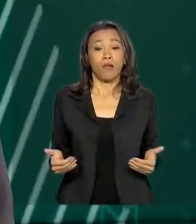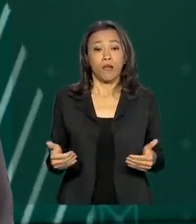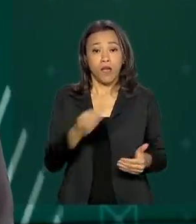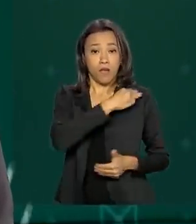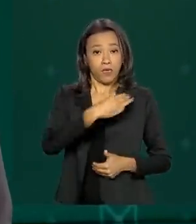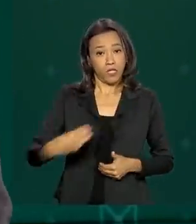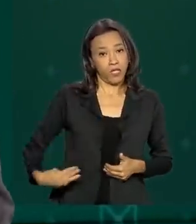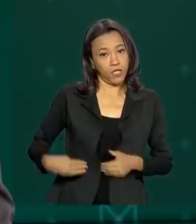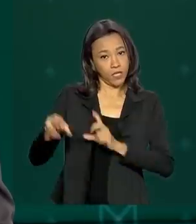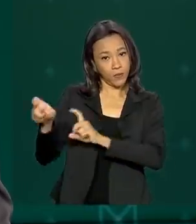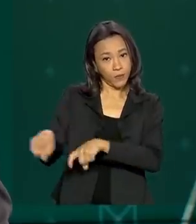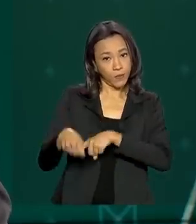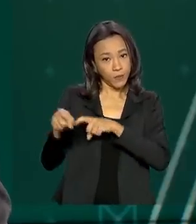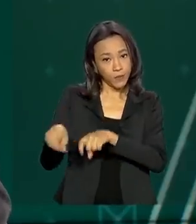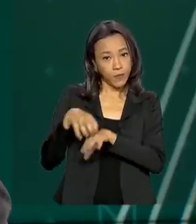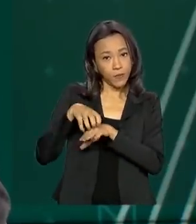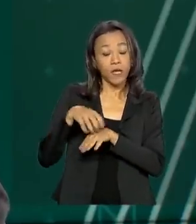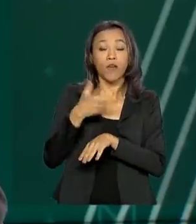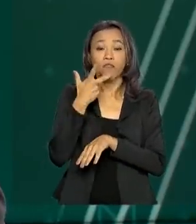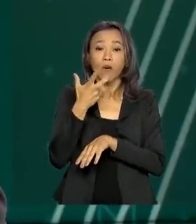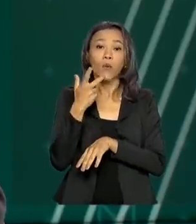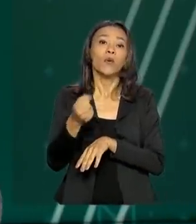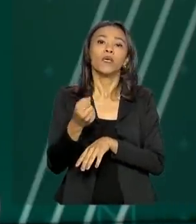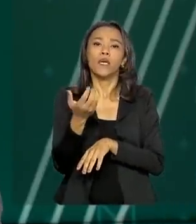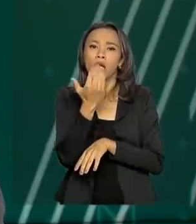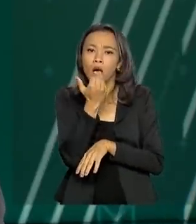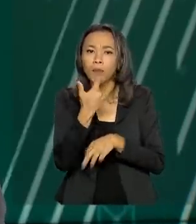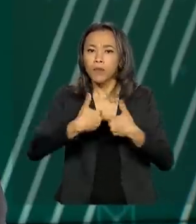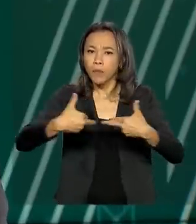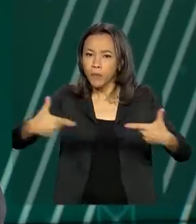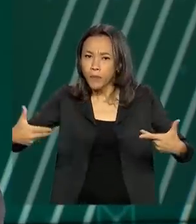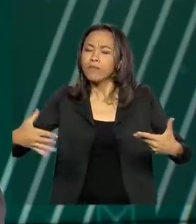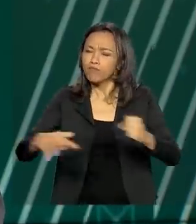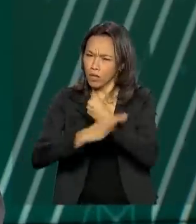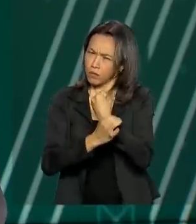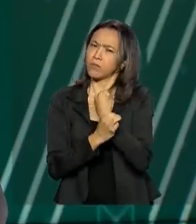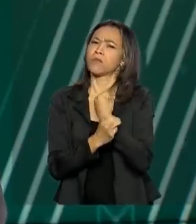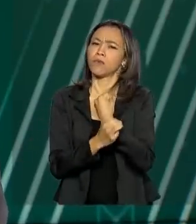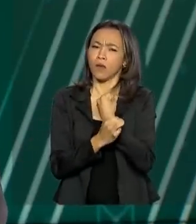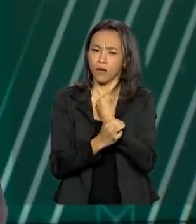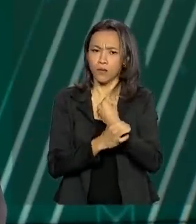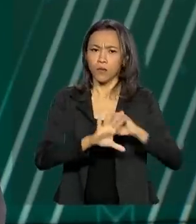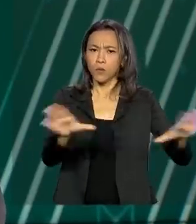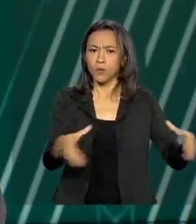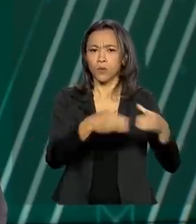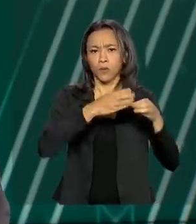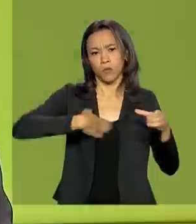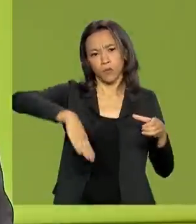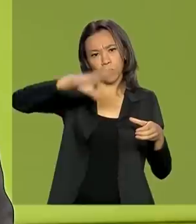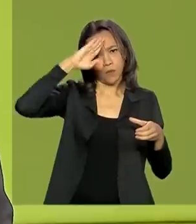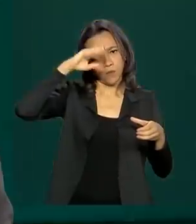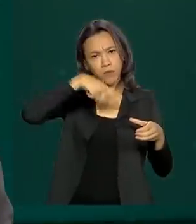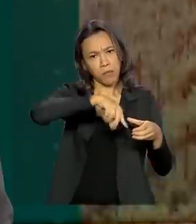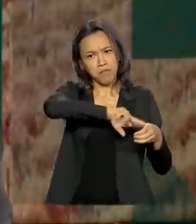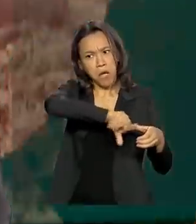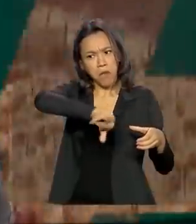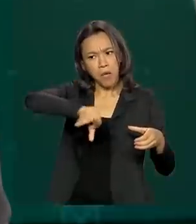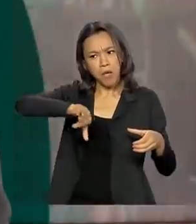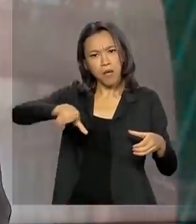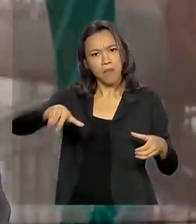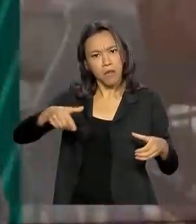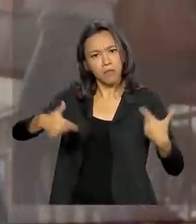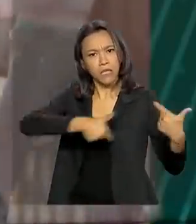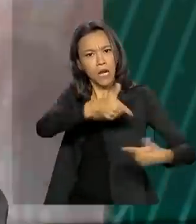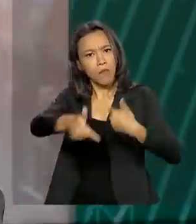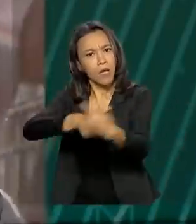voltou a afirmar que o abastecimento da população está garantido. E as Forças Armadas também atuam em várias frentes para